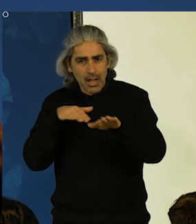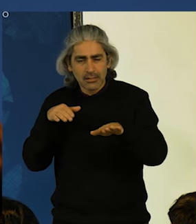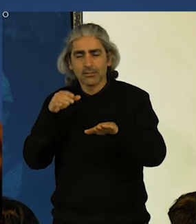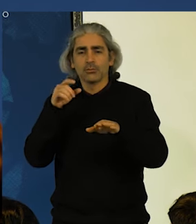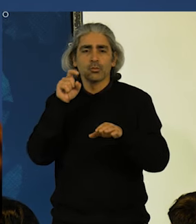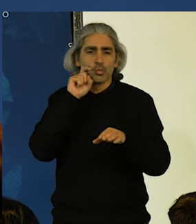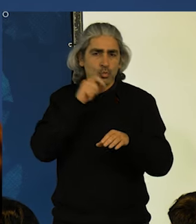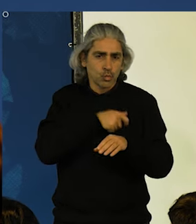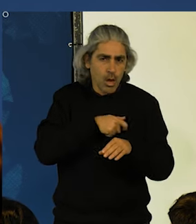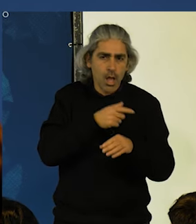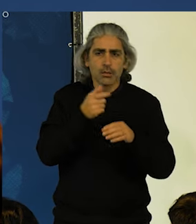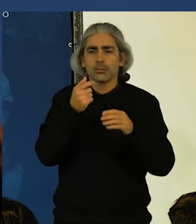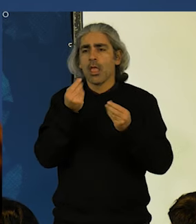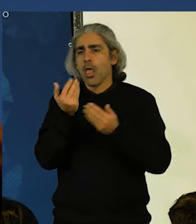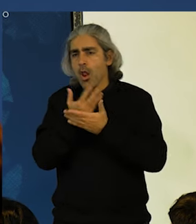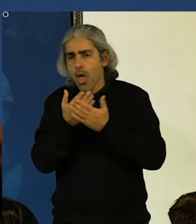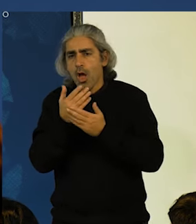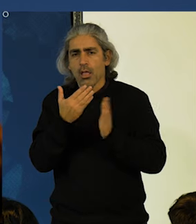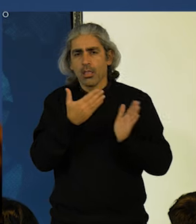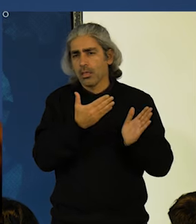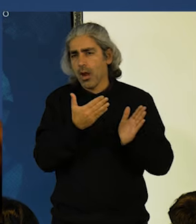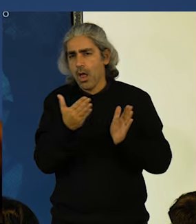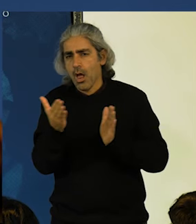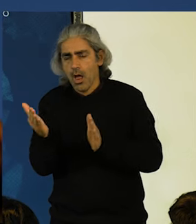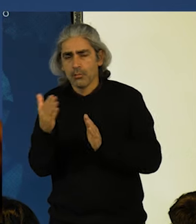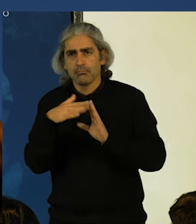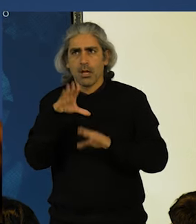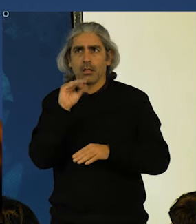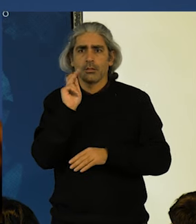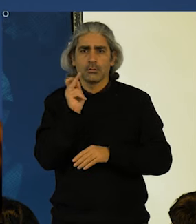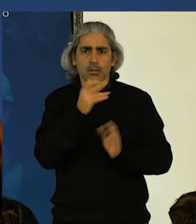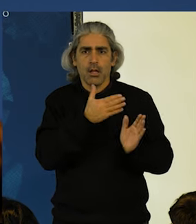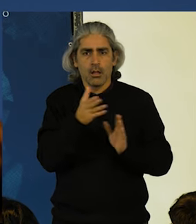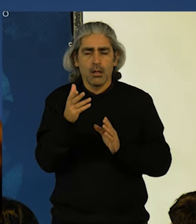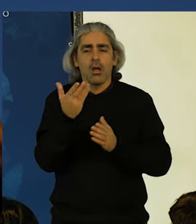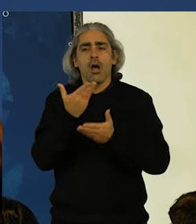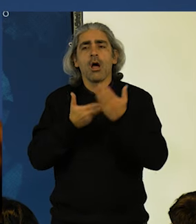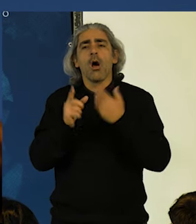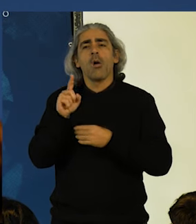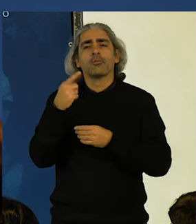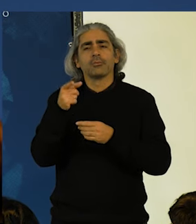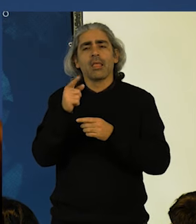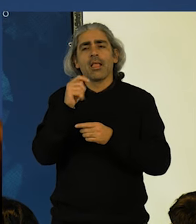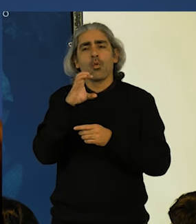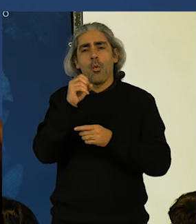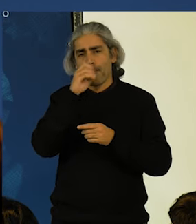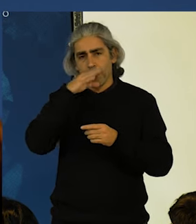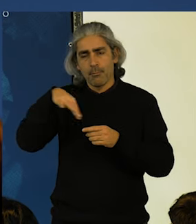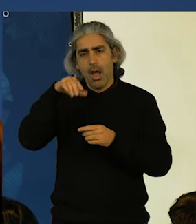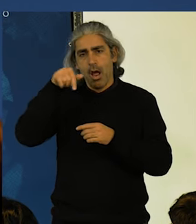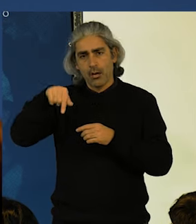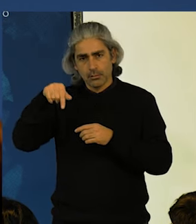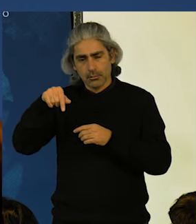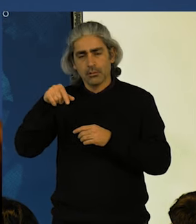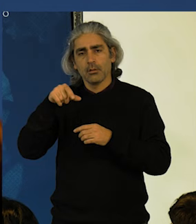pelos atrasos, mais de uma década, nas contrapartidas do ecoparque do Relvão. A região recebeu este